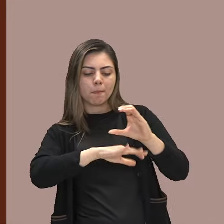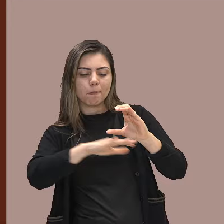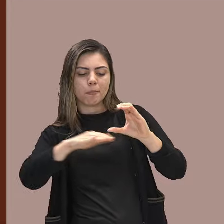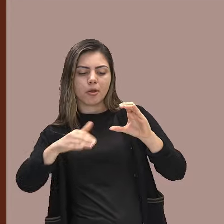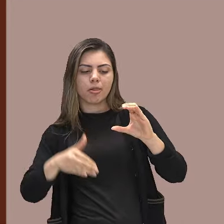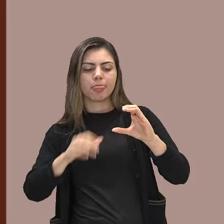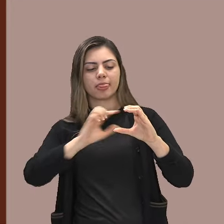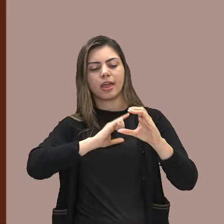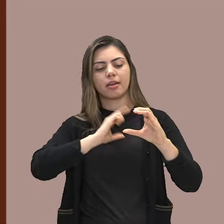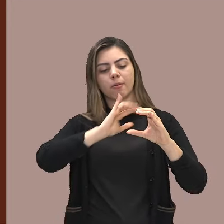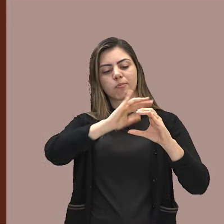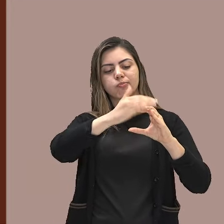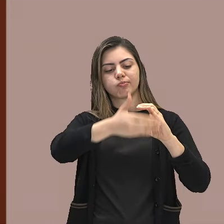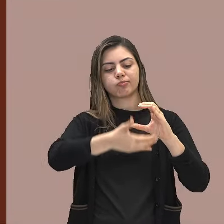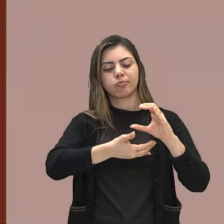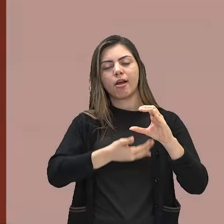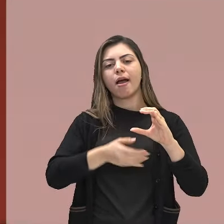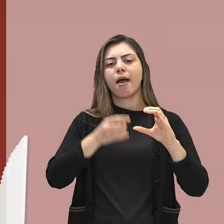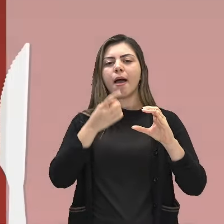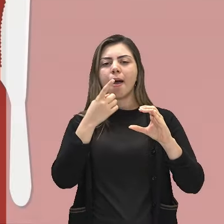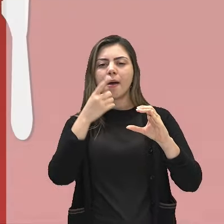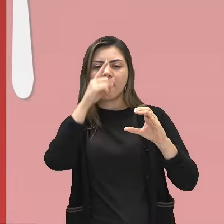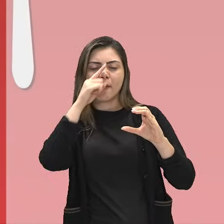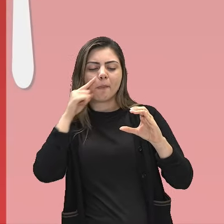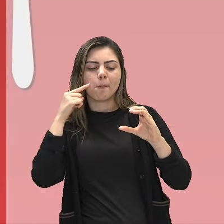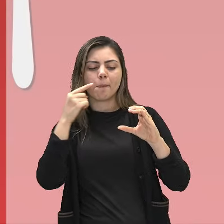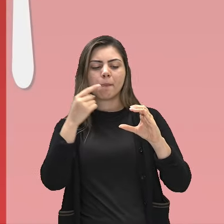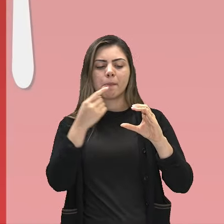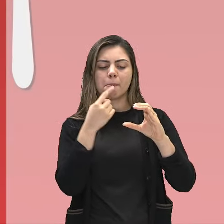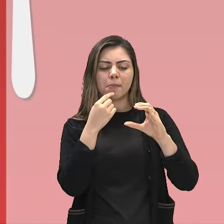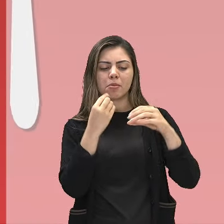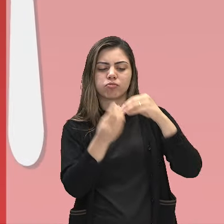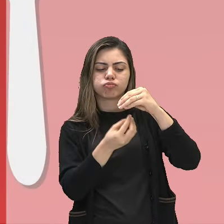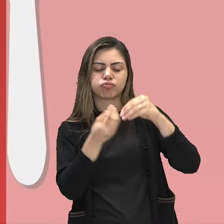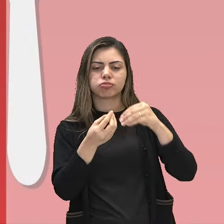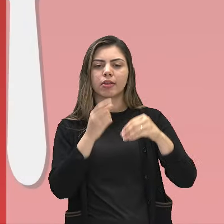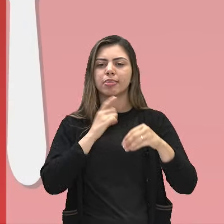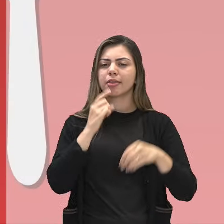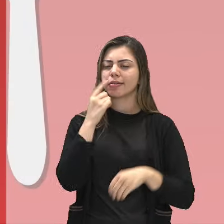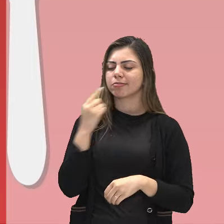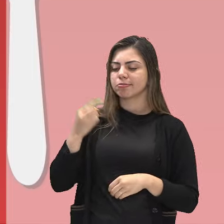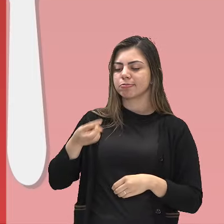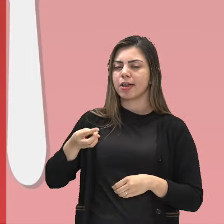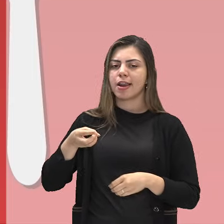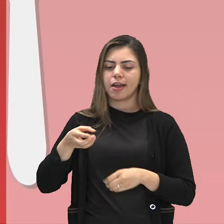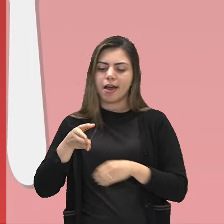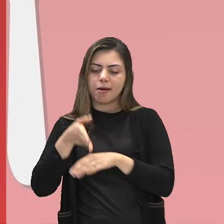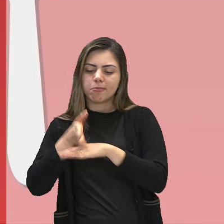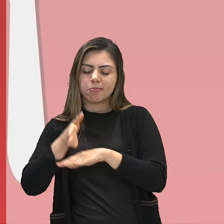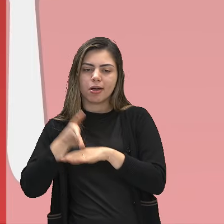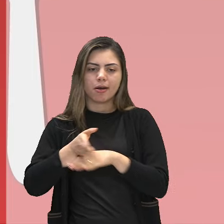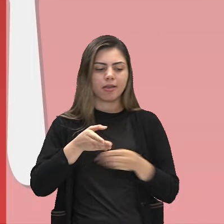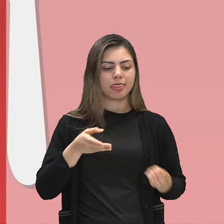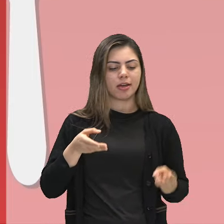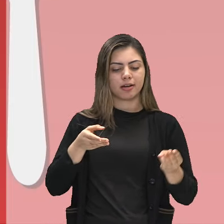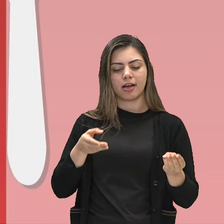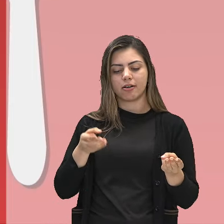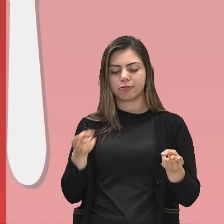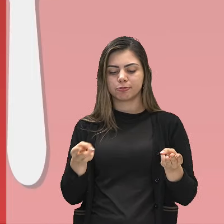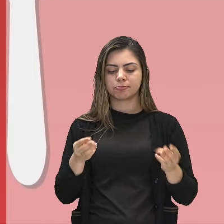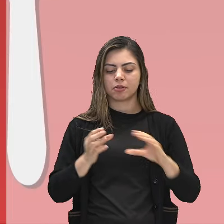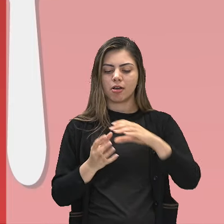casca rugosa de um amarelão vermelho. E a faca e o gafo pousados na toalha. Lado a lado,